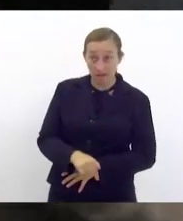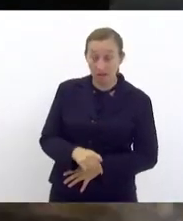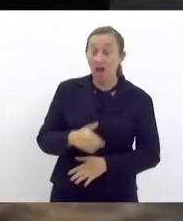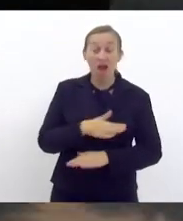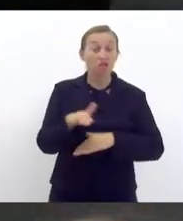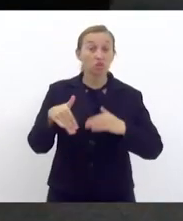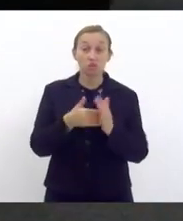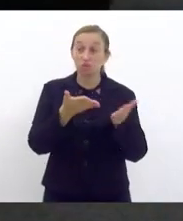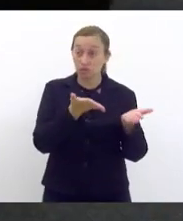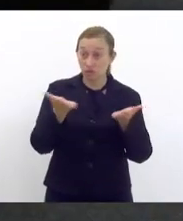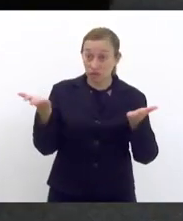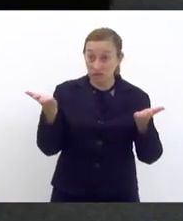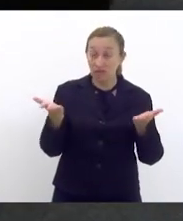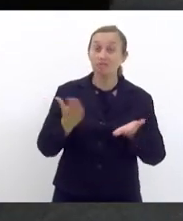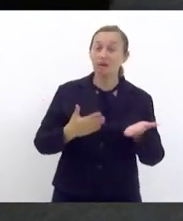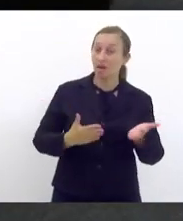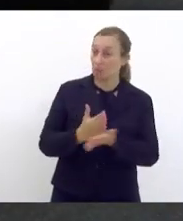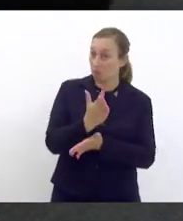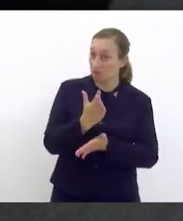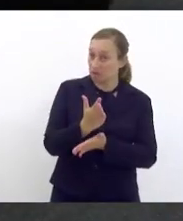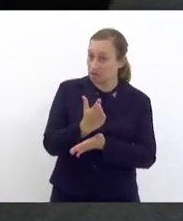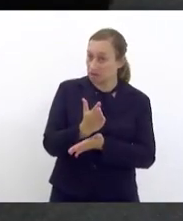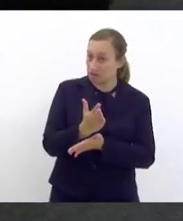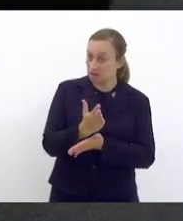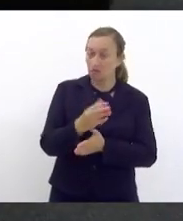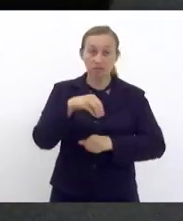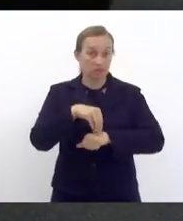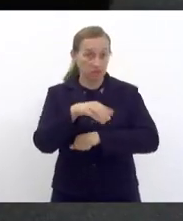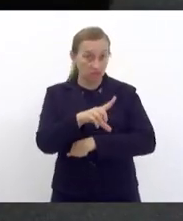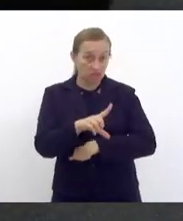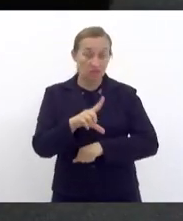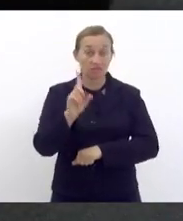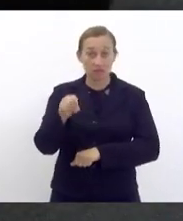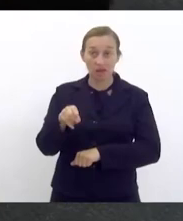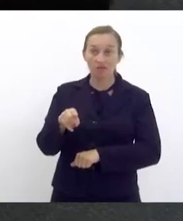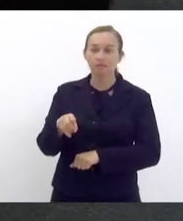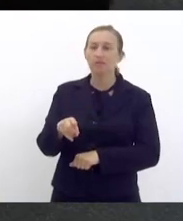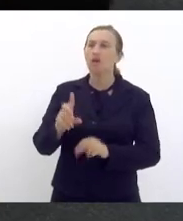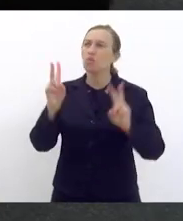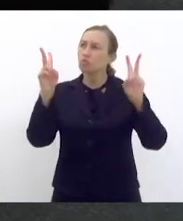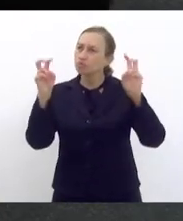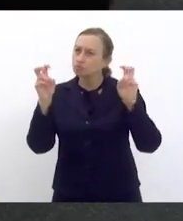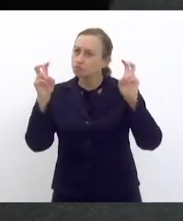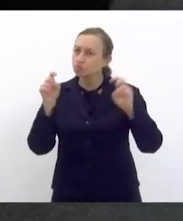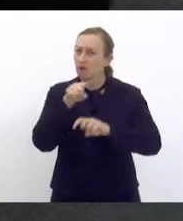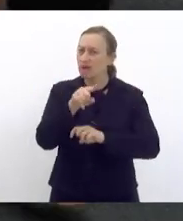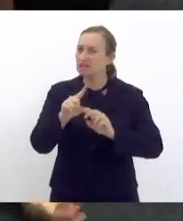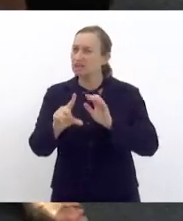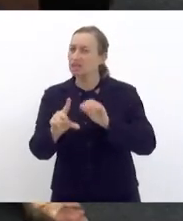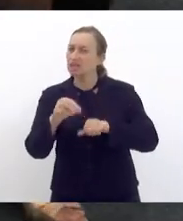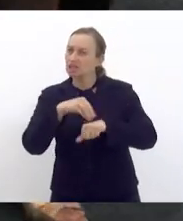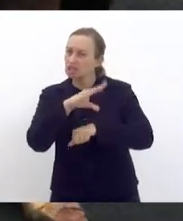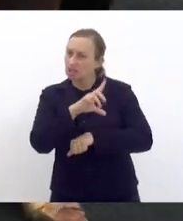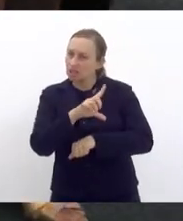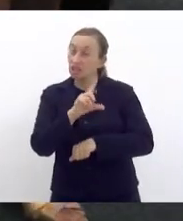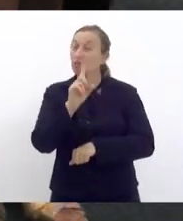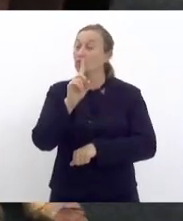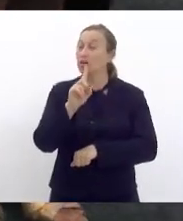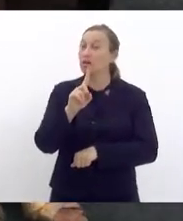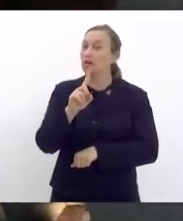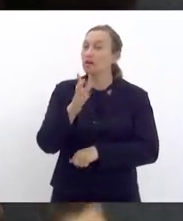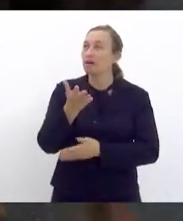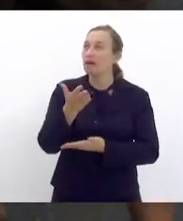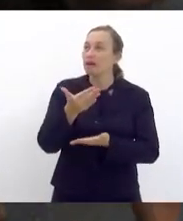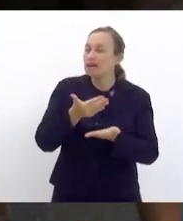todas e todos pela aprovação dessa indicação. As questões, essa indicação surge exatamente a